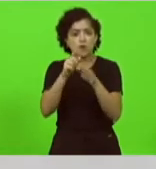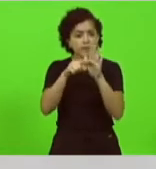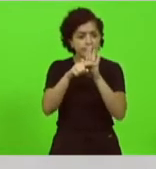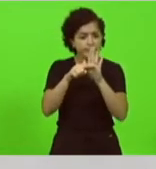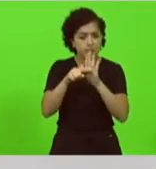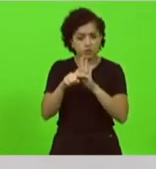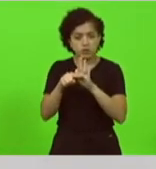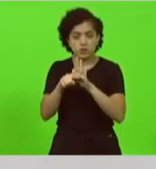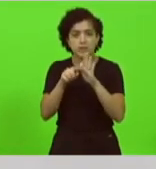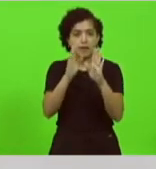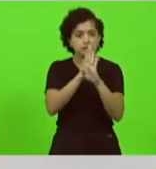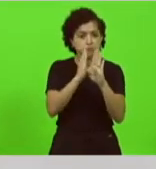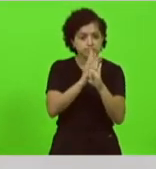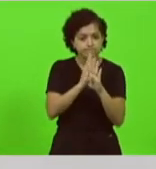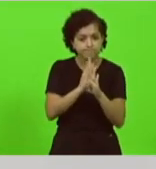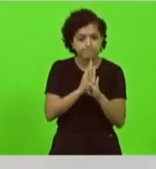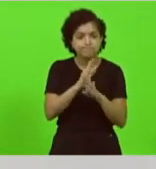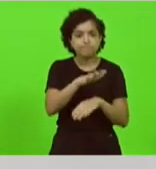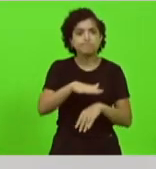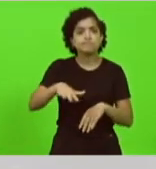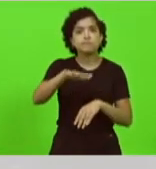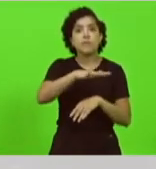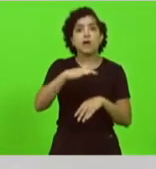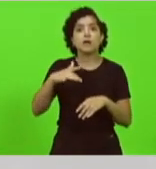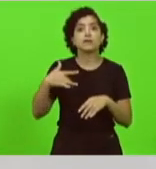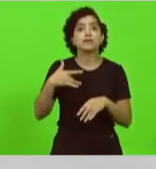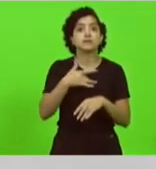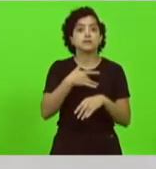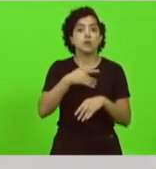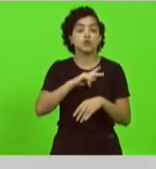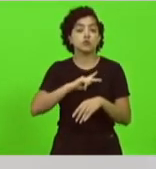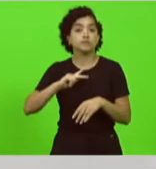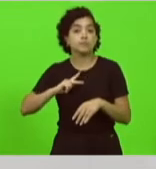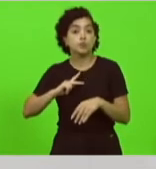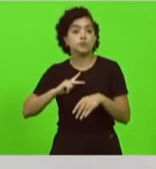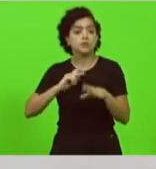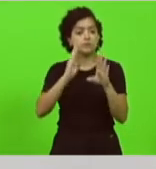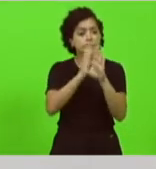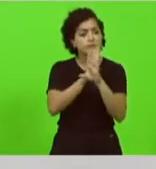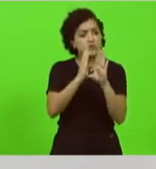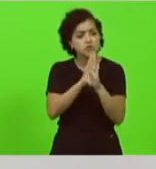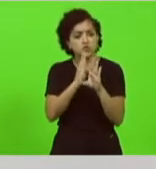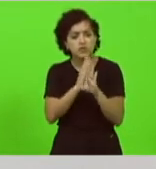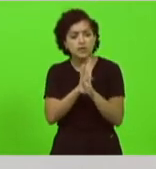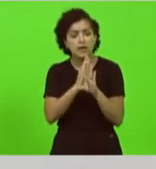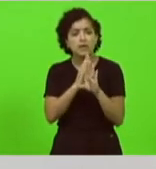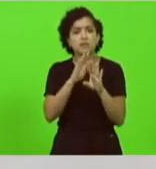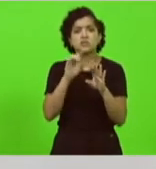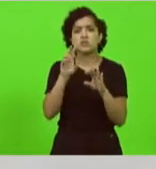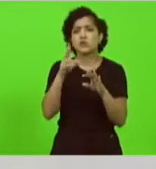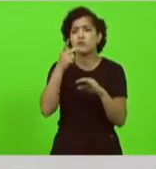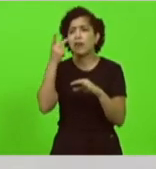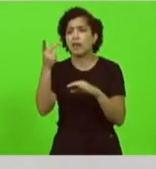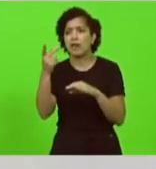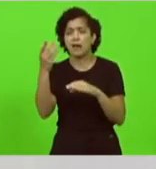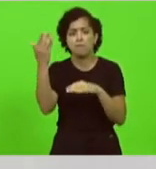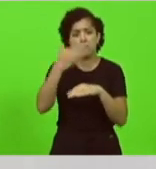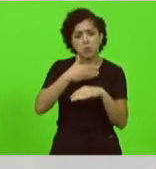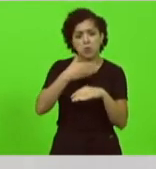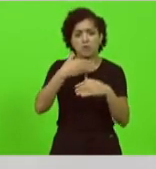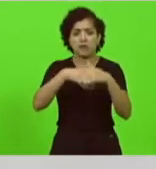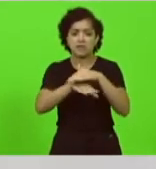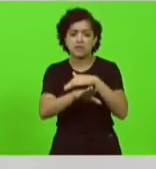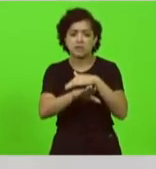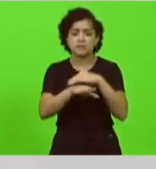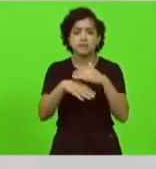na saúde pública catarinense? vamos investigar de fato? vamos parar só de dizer a prova, arquiva, projeto